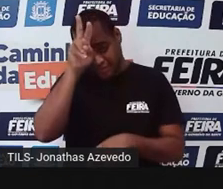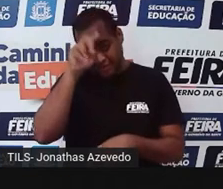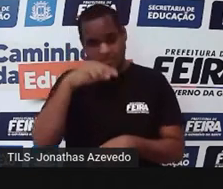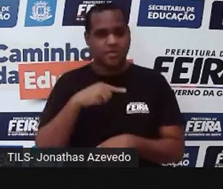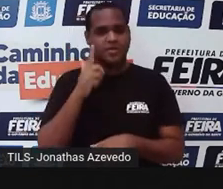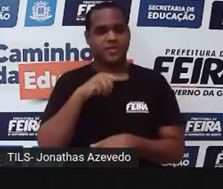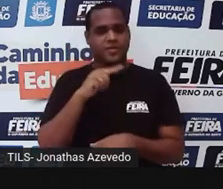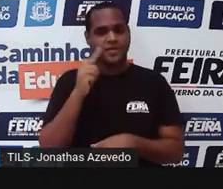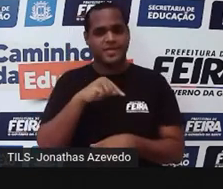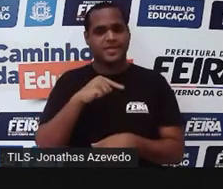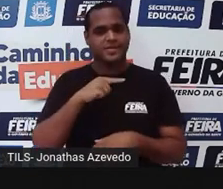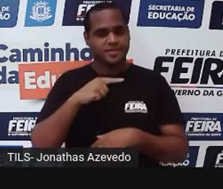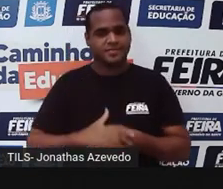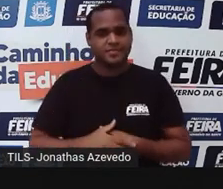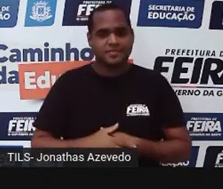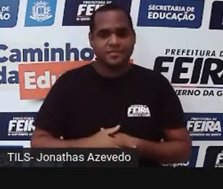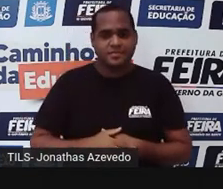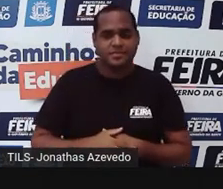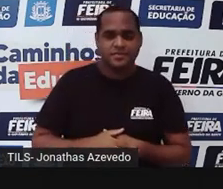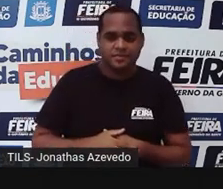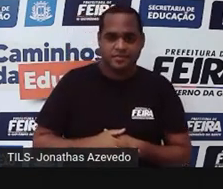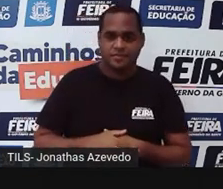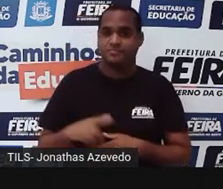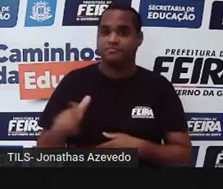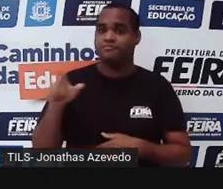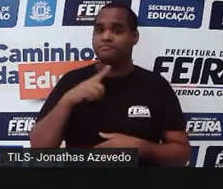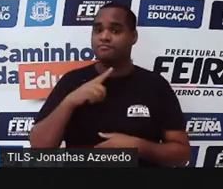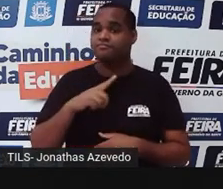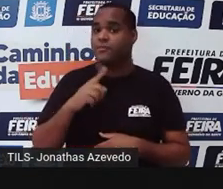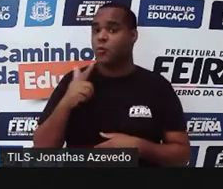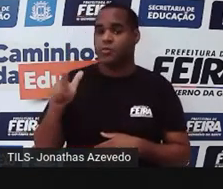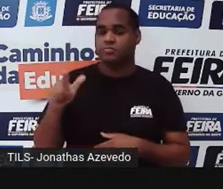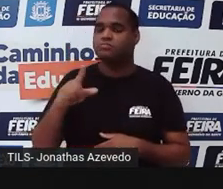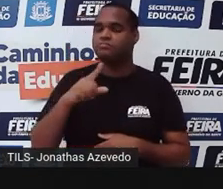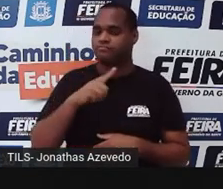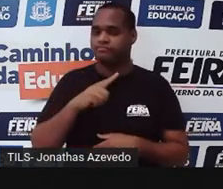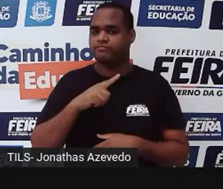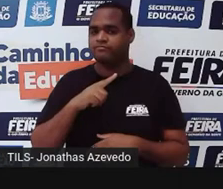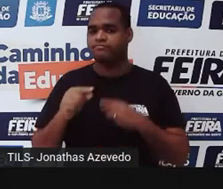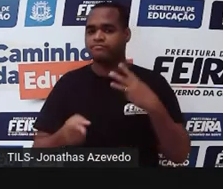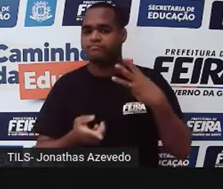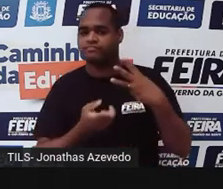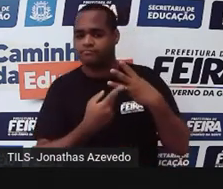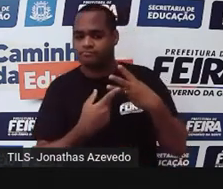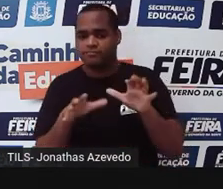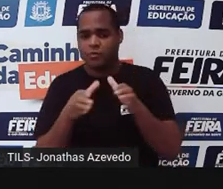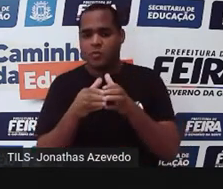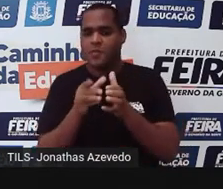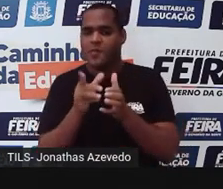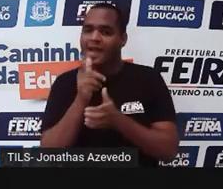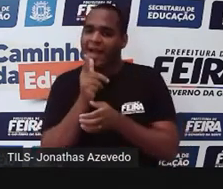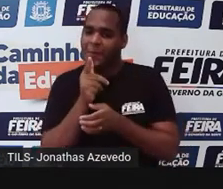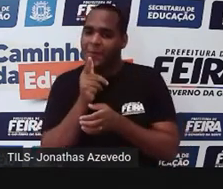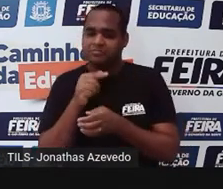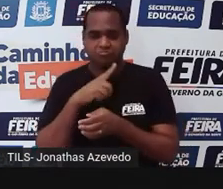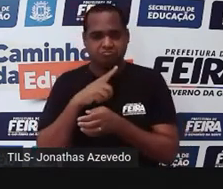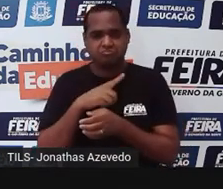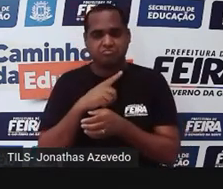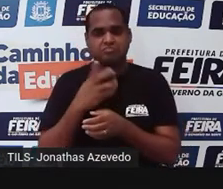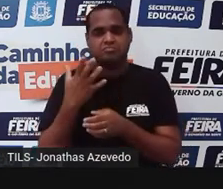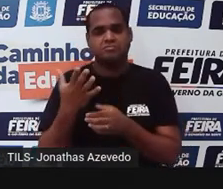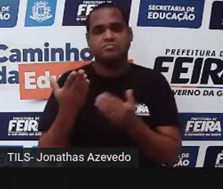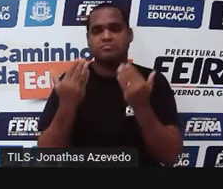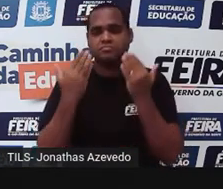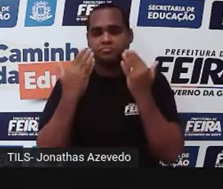asas e as antenas aí também. A gente tem os crustáceos, que estão geralmente no ambiente aquático, e eles